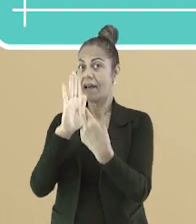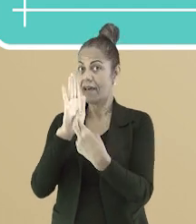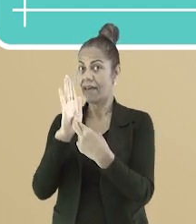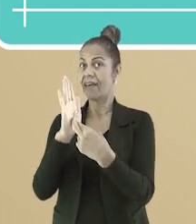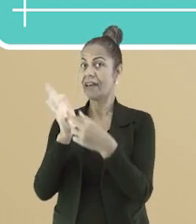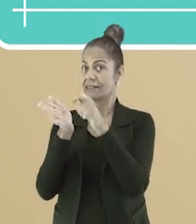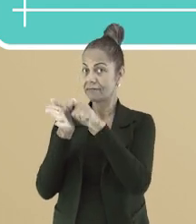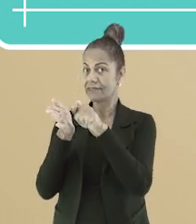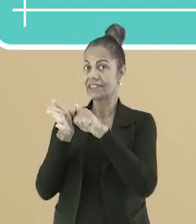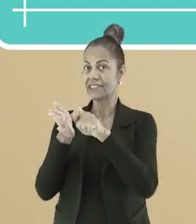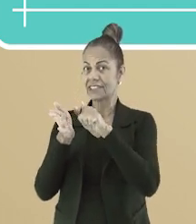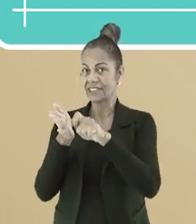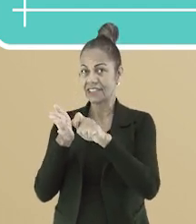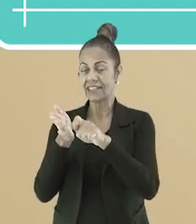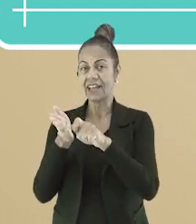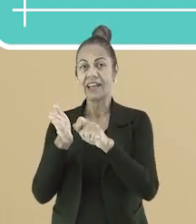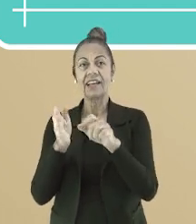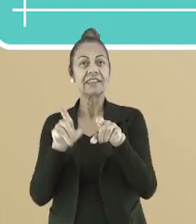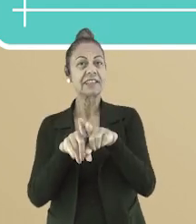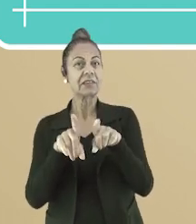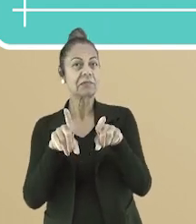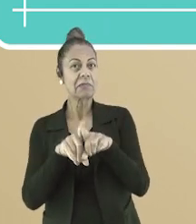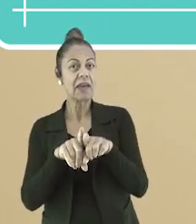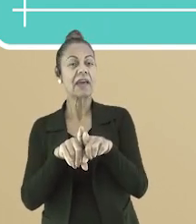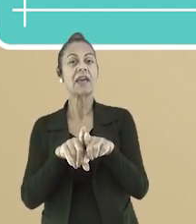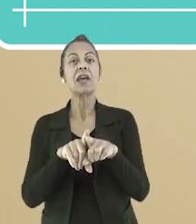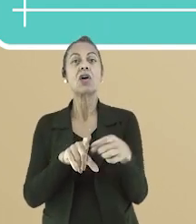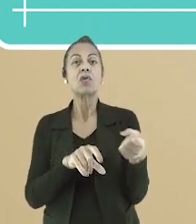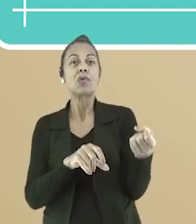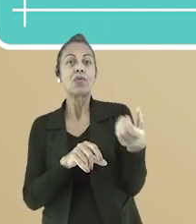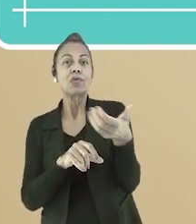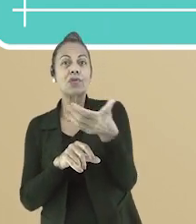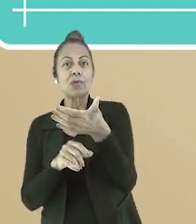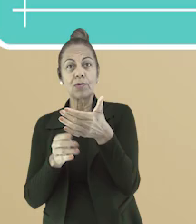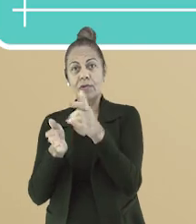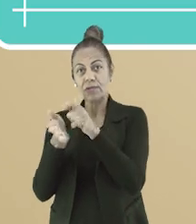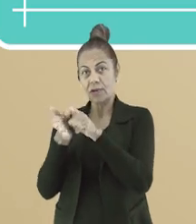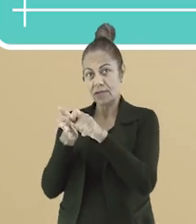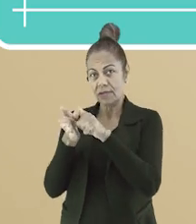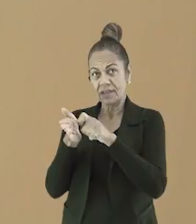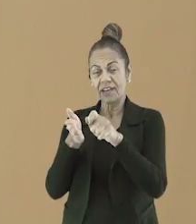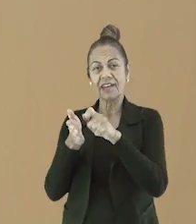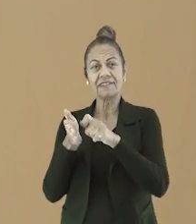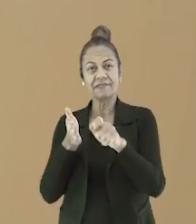relembrar algumas mudanças básicas estabelecidas no novo acordo ortográfico.